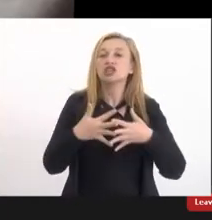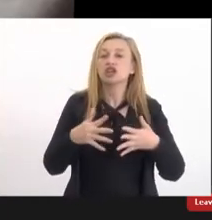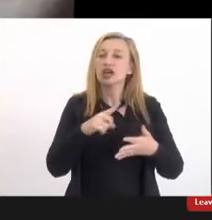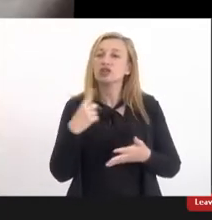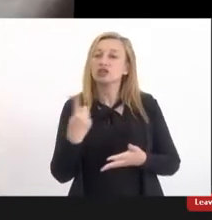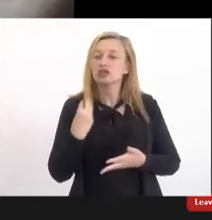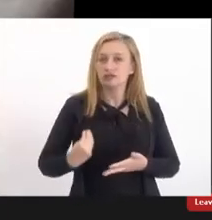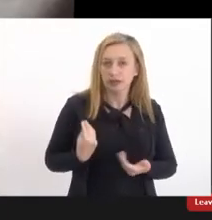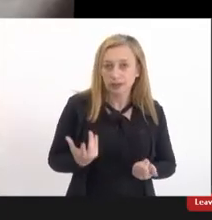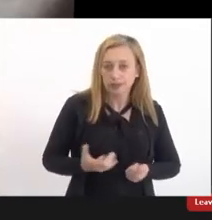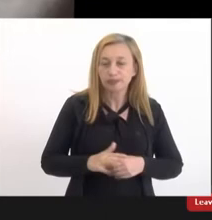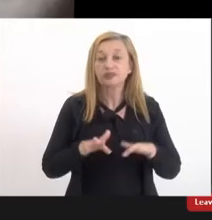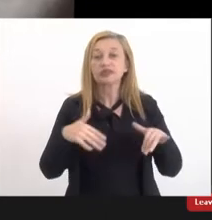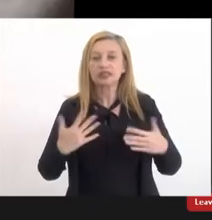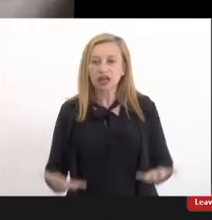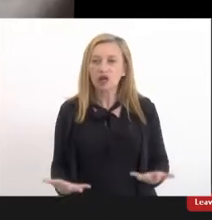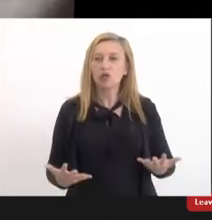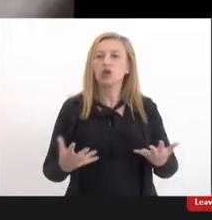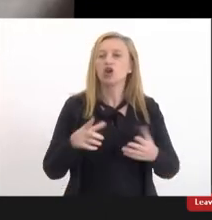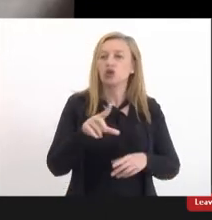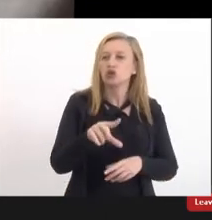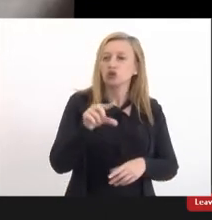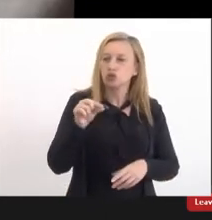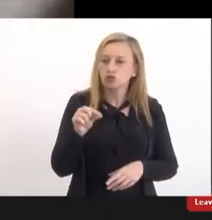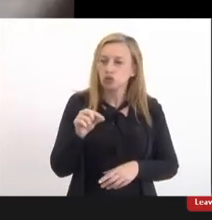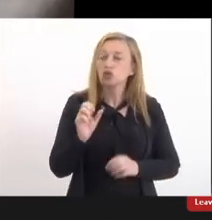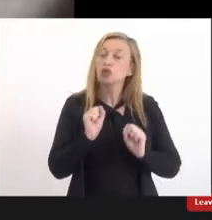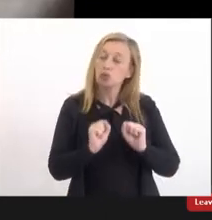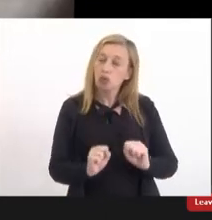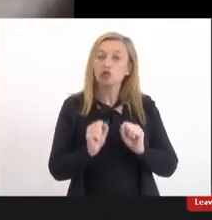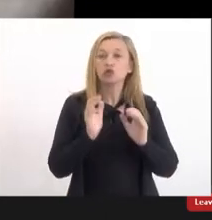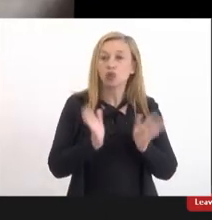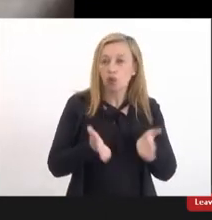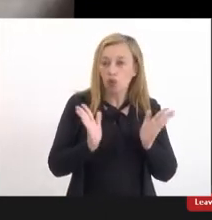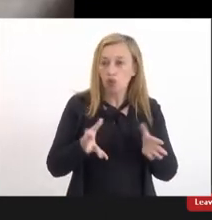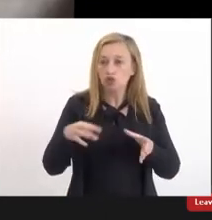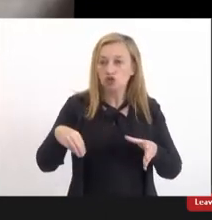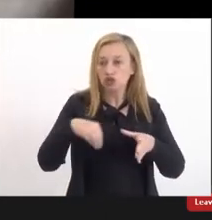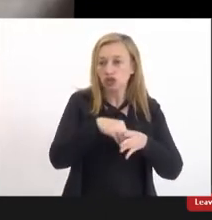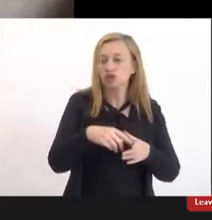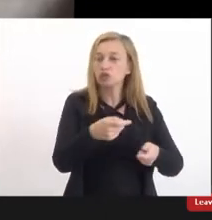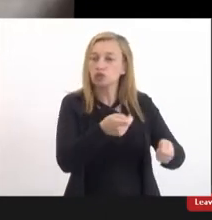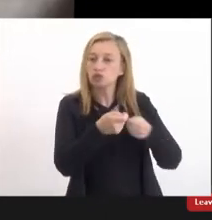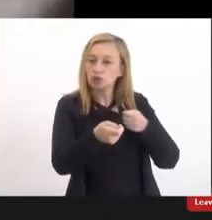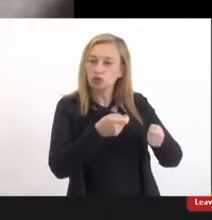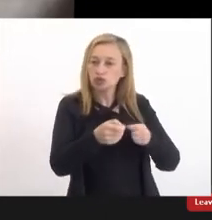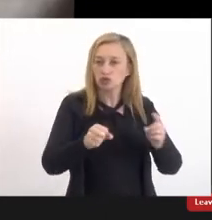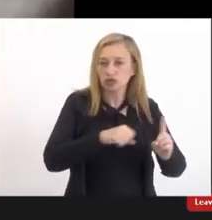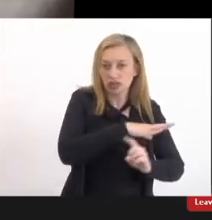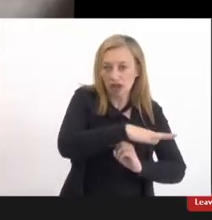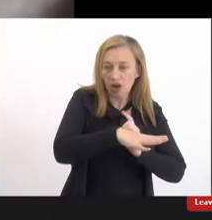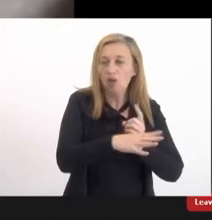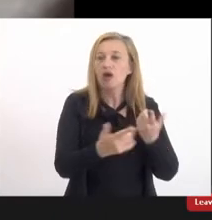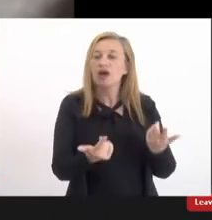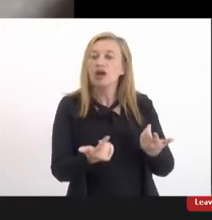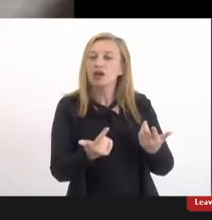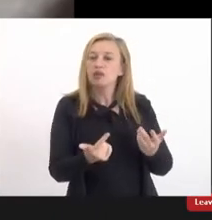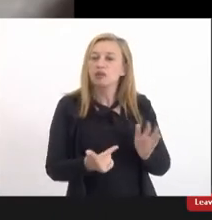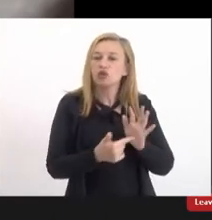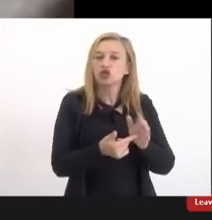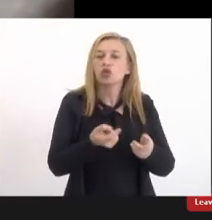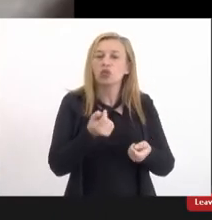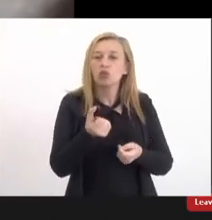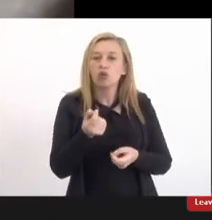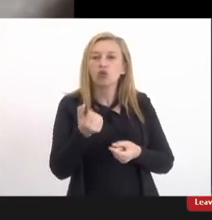agendas então eu escolho o que eu posso hoje é dentro do controle social trazer um pouco desse